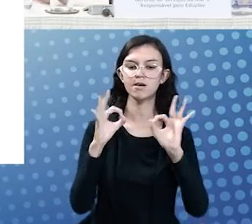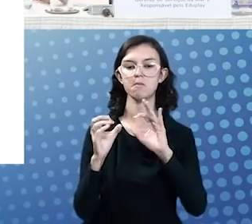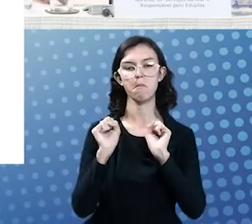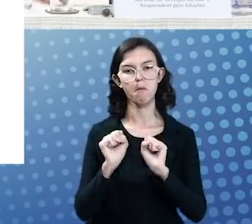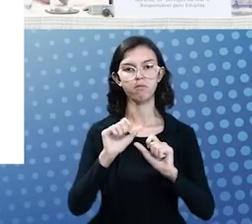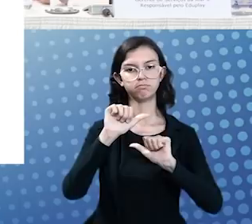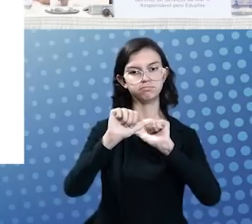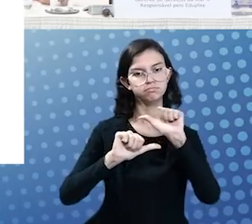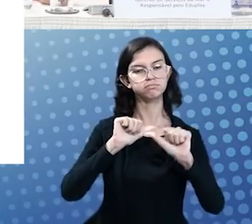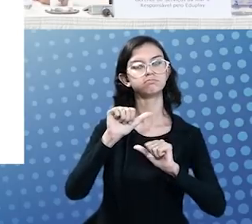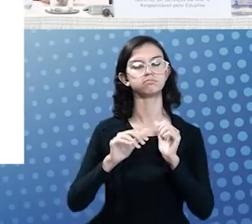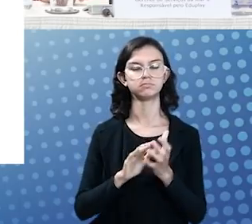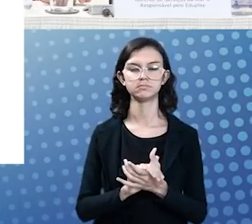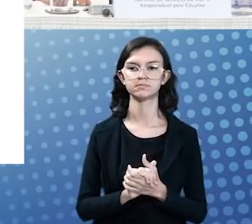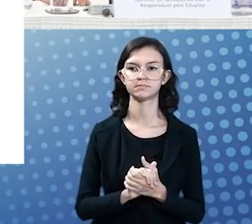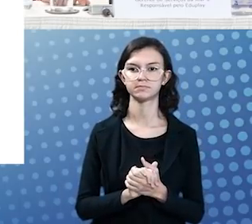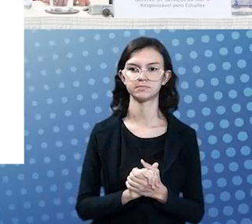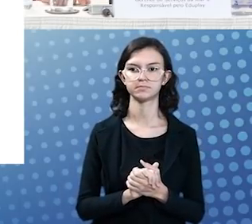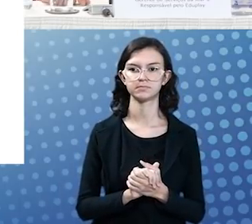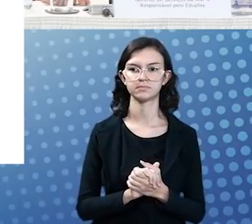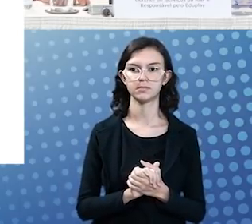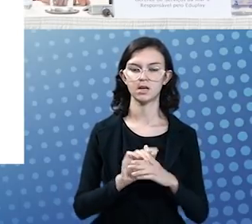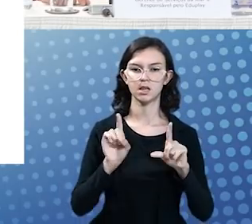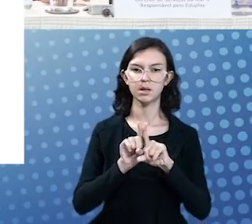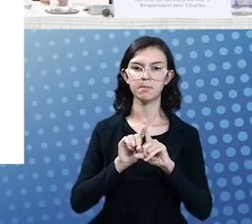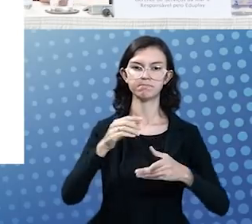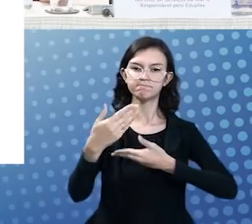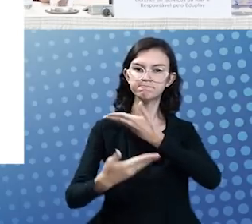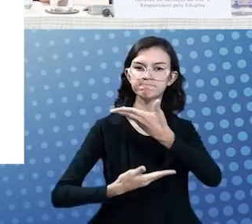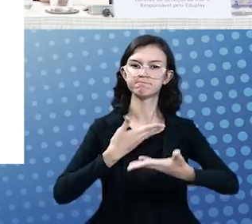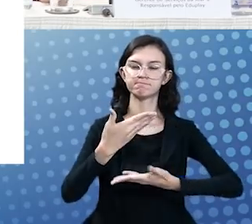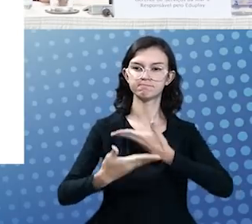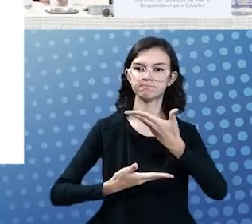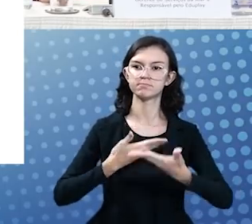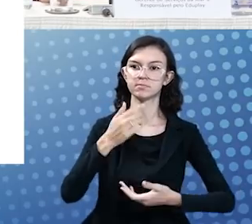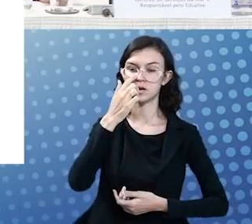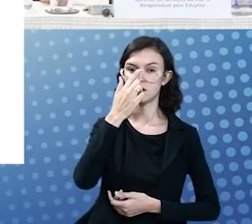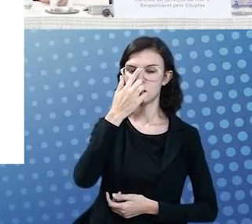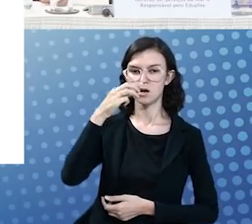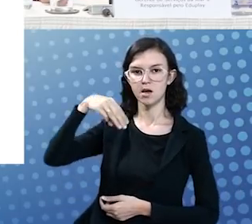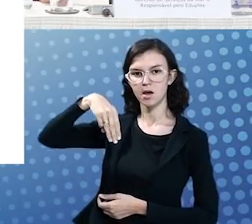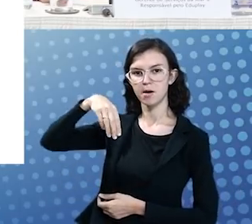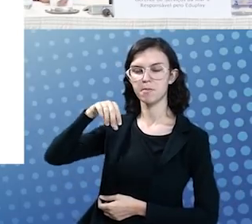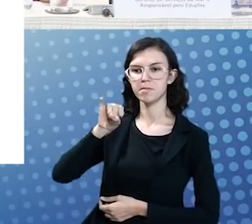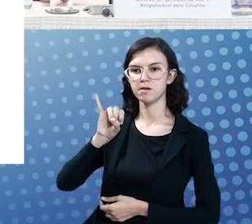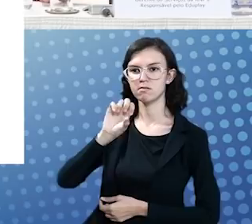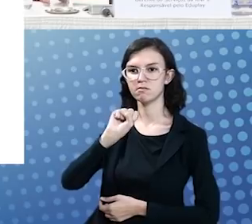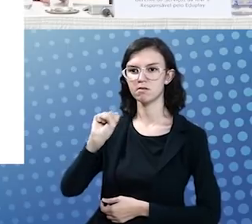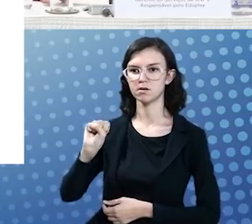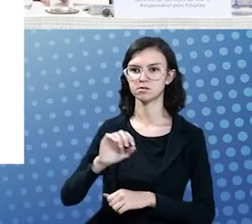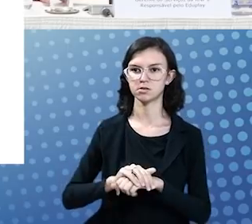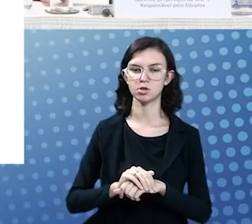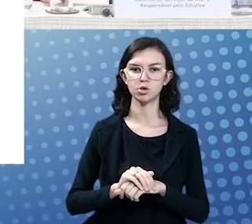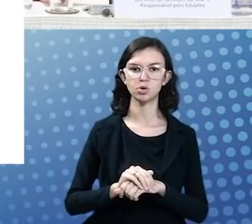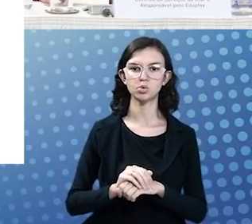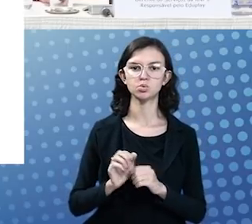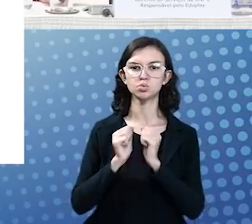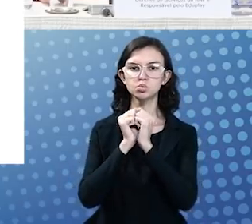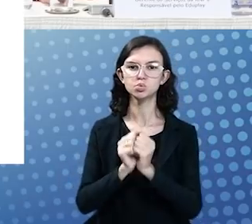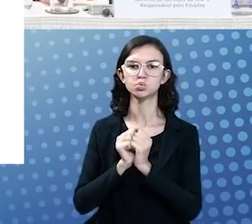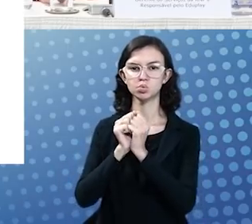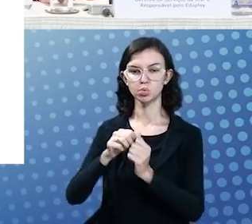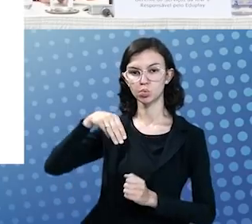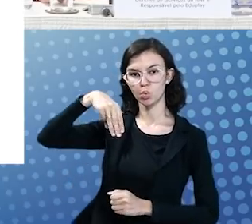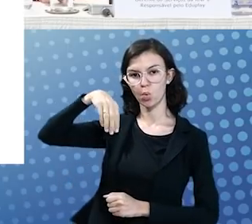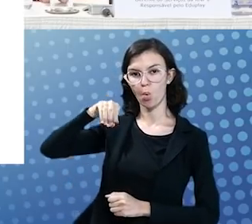alguma razão, ele tem interesse de consumir. A integração com o LMS, nesse momento, a gente integrou ele